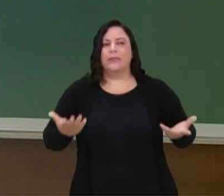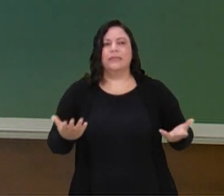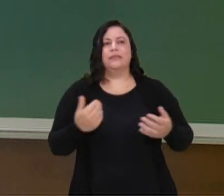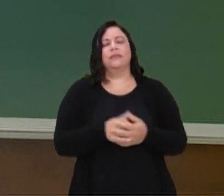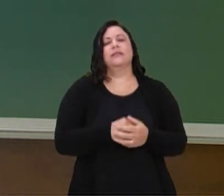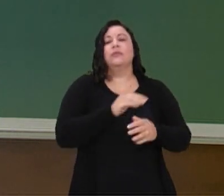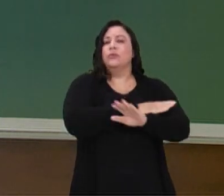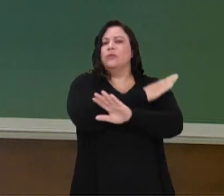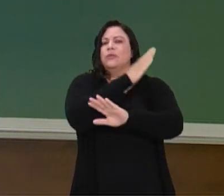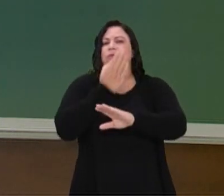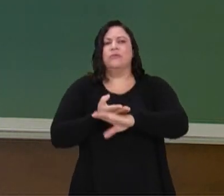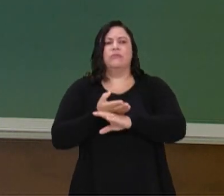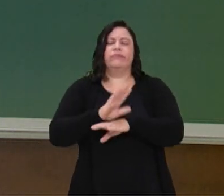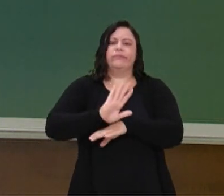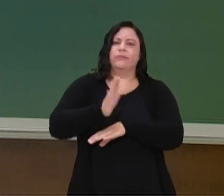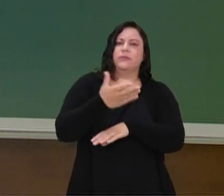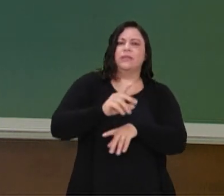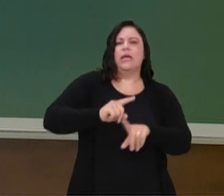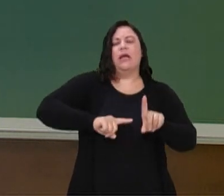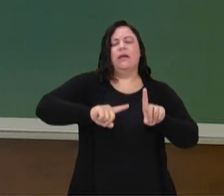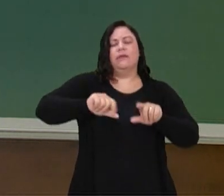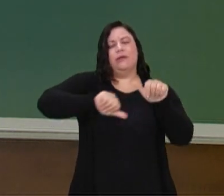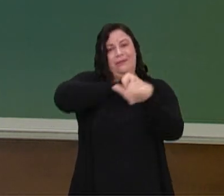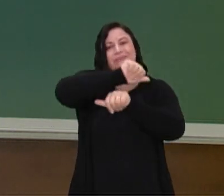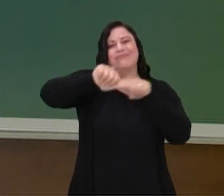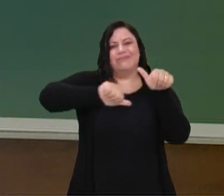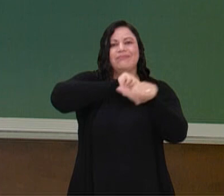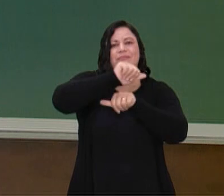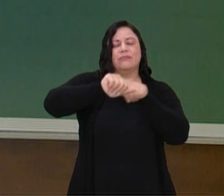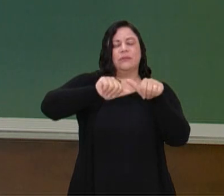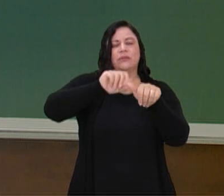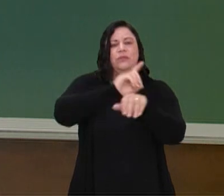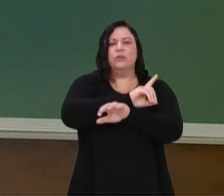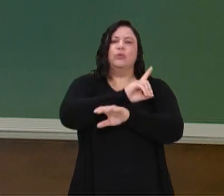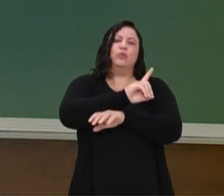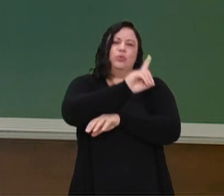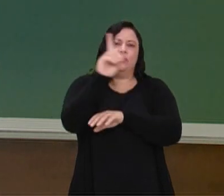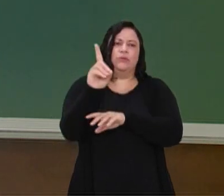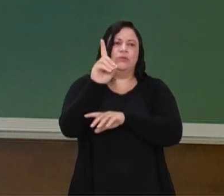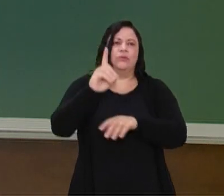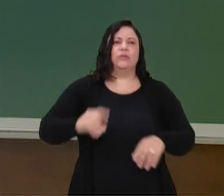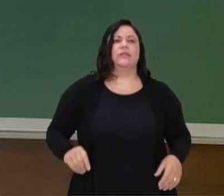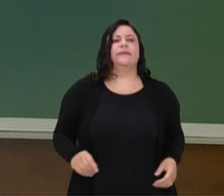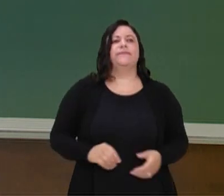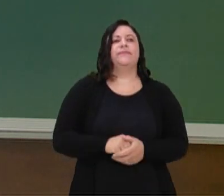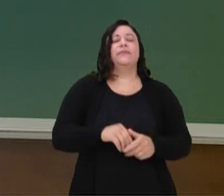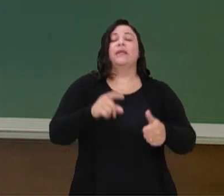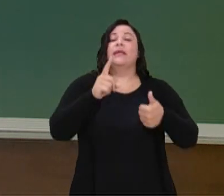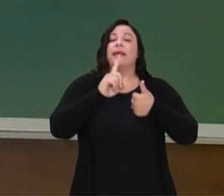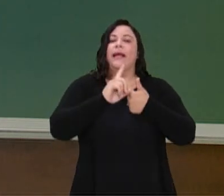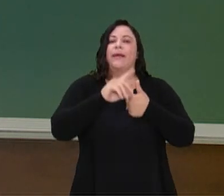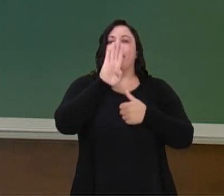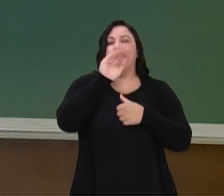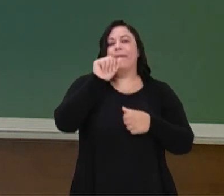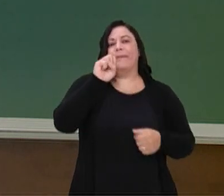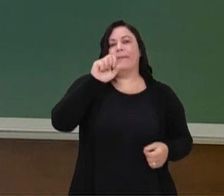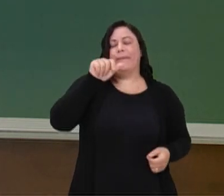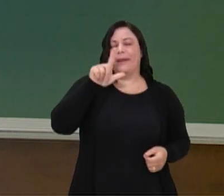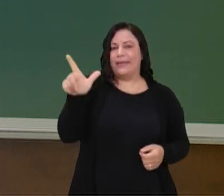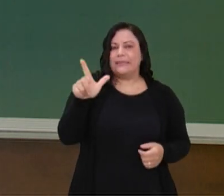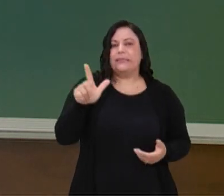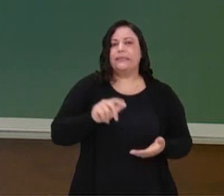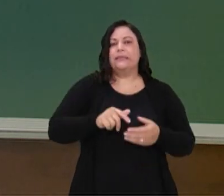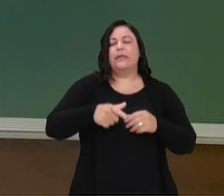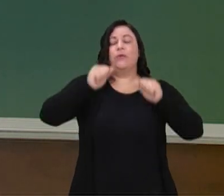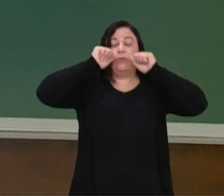trouxemos aqui a frequência cardíaca basal, que é aquela frequência cardíaca que você tem antes de sair da cama. Então, você